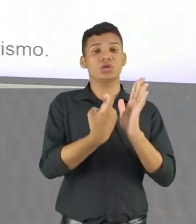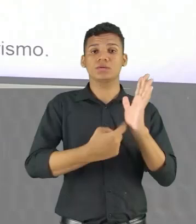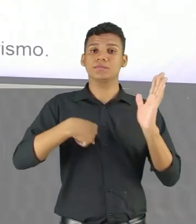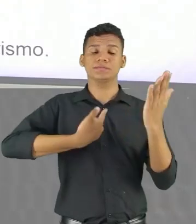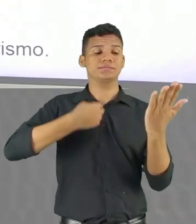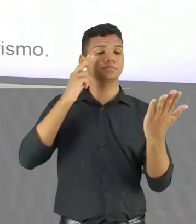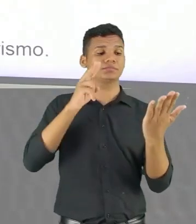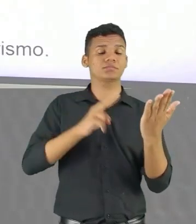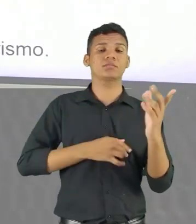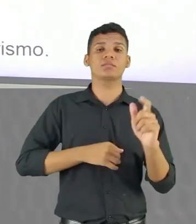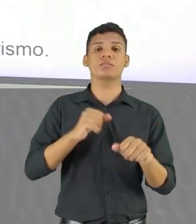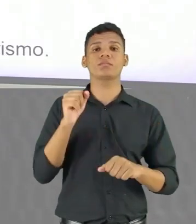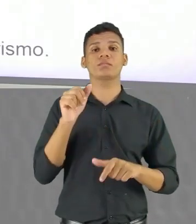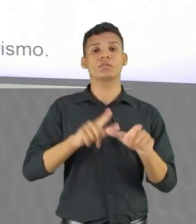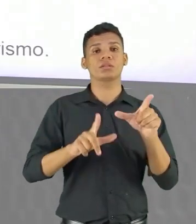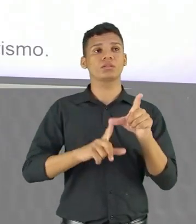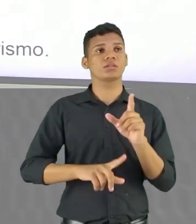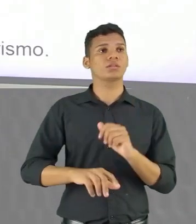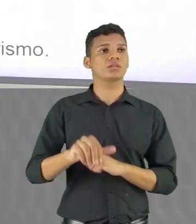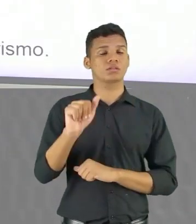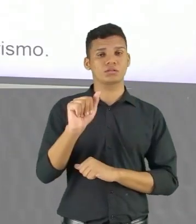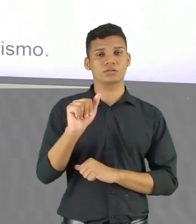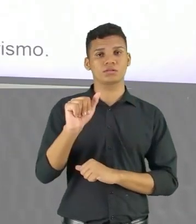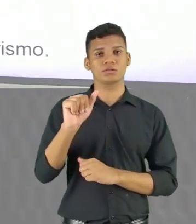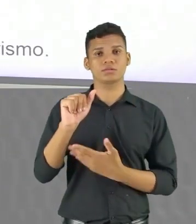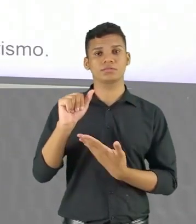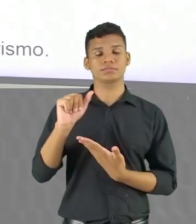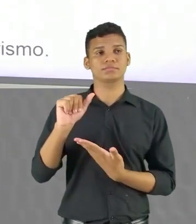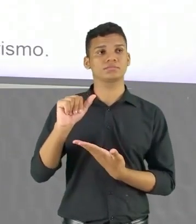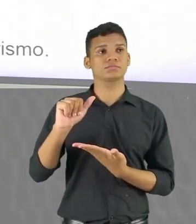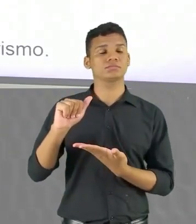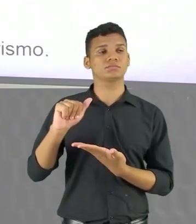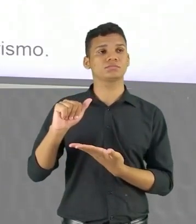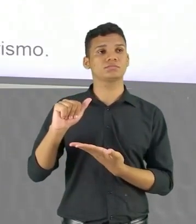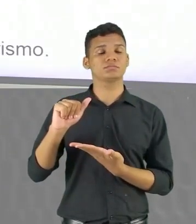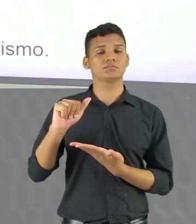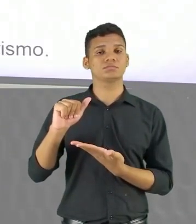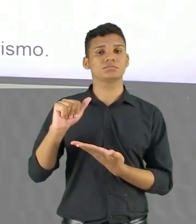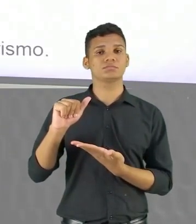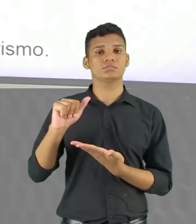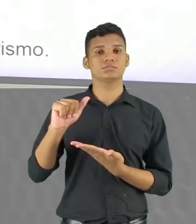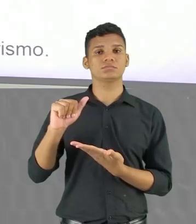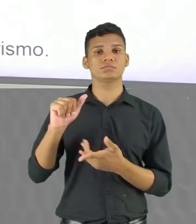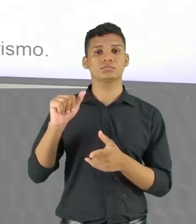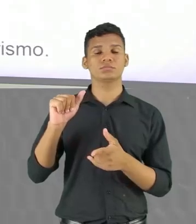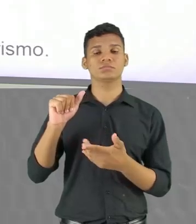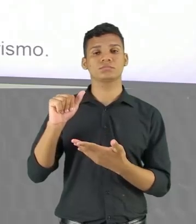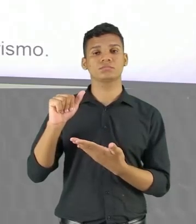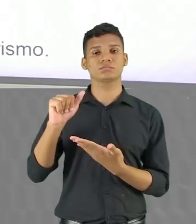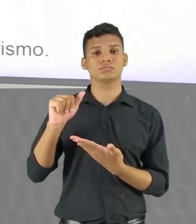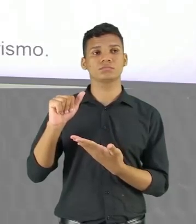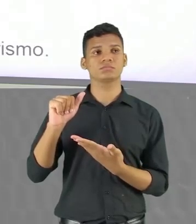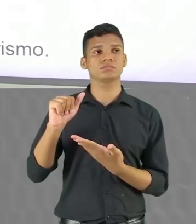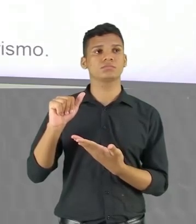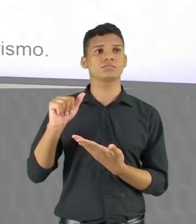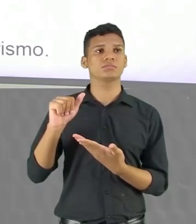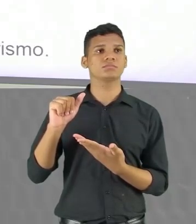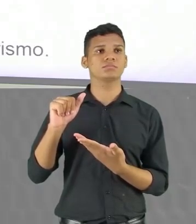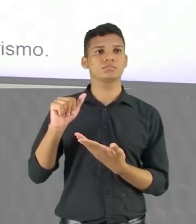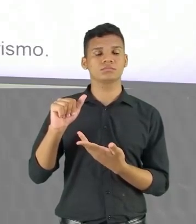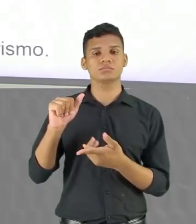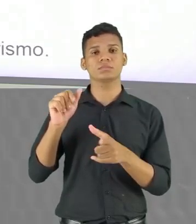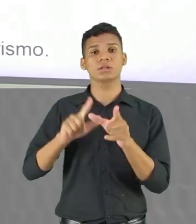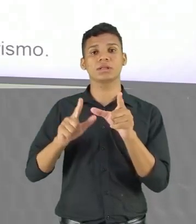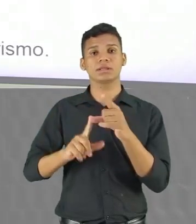Alternativa A. Critica o lirismo louco do movimento modernista. Critica todo e qualquer lirismo na